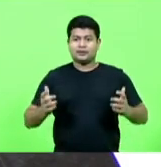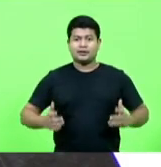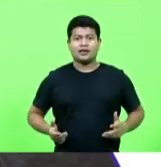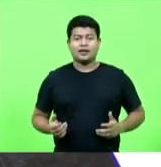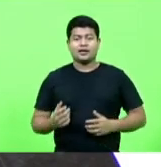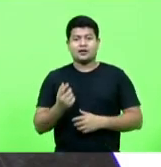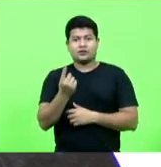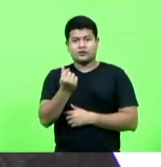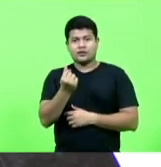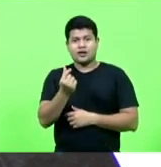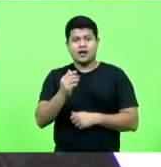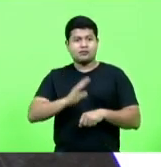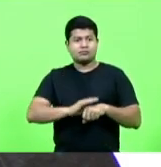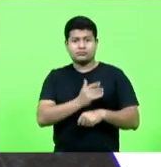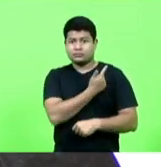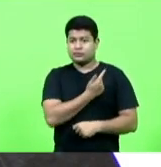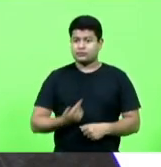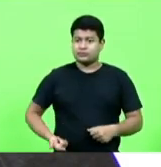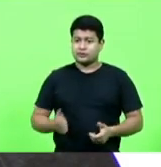governo do Estado